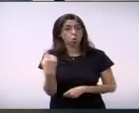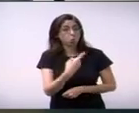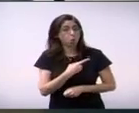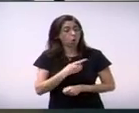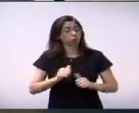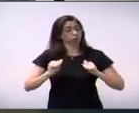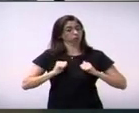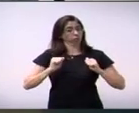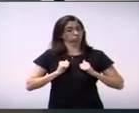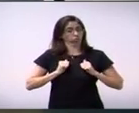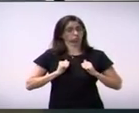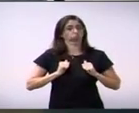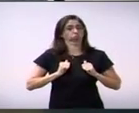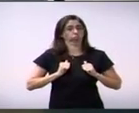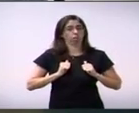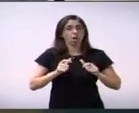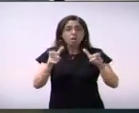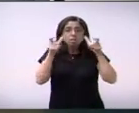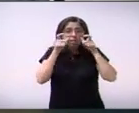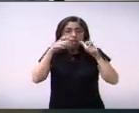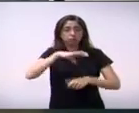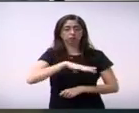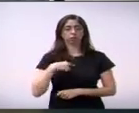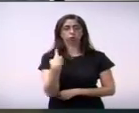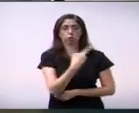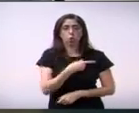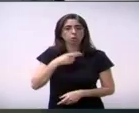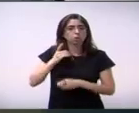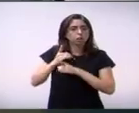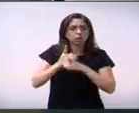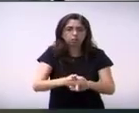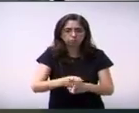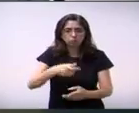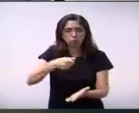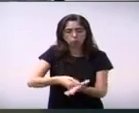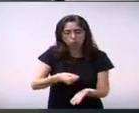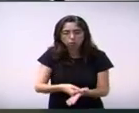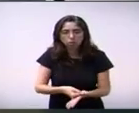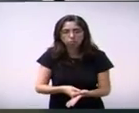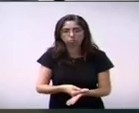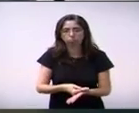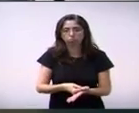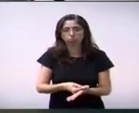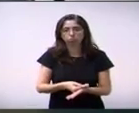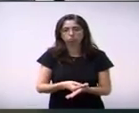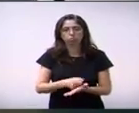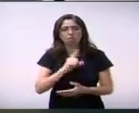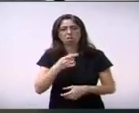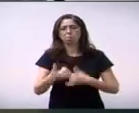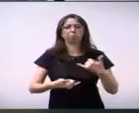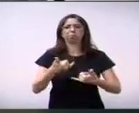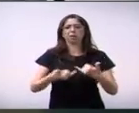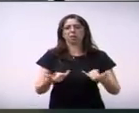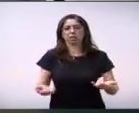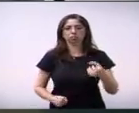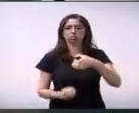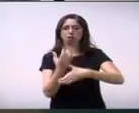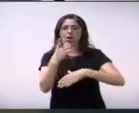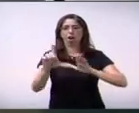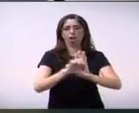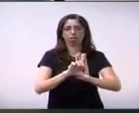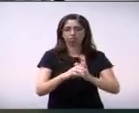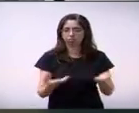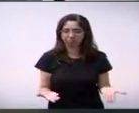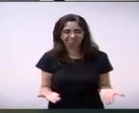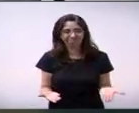para defender os interesses da nossa cidade, do nosso povo. Ninguém aqui está brincando de legislar. Ninguém aqui